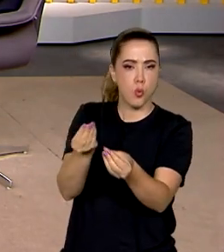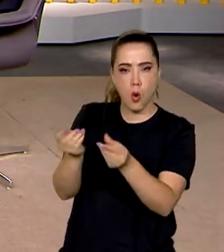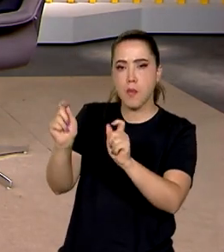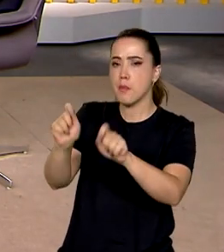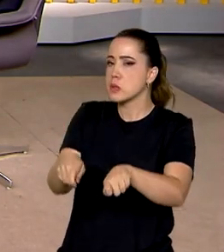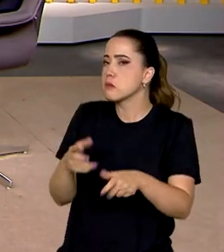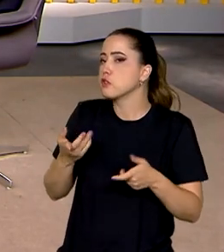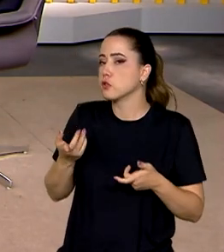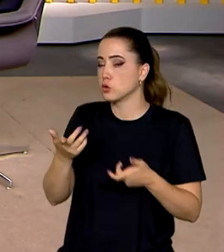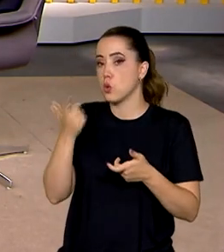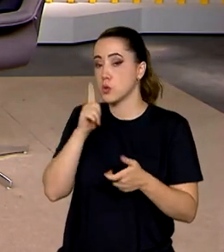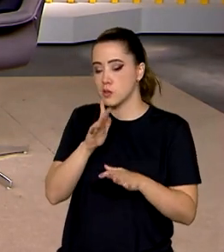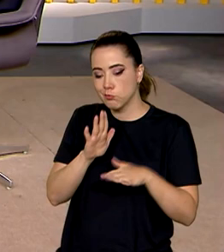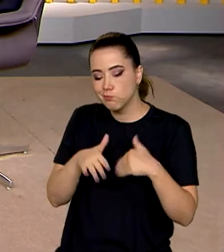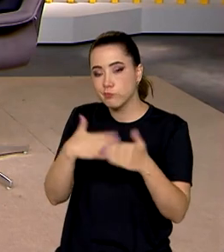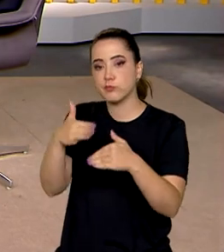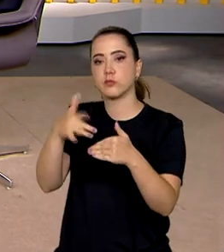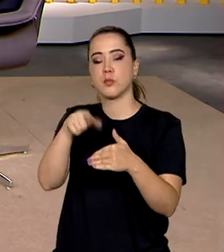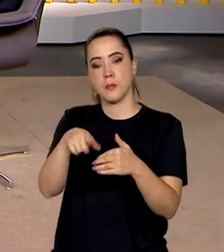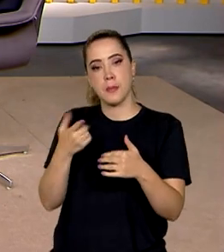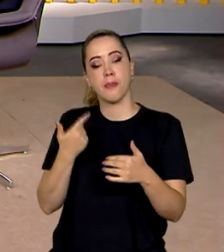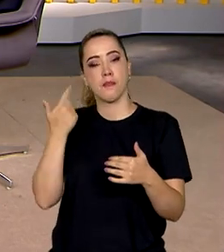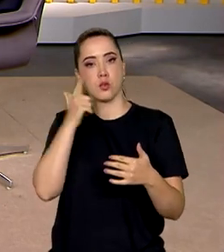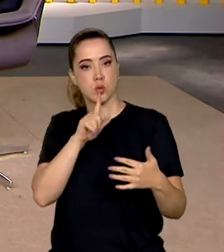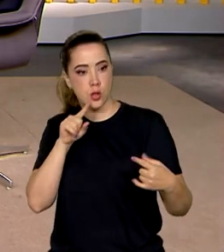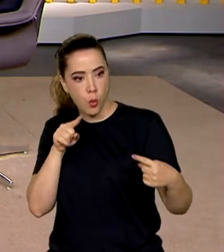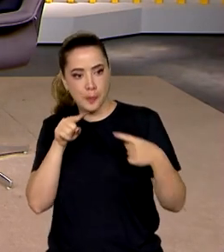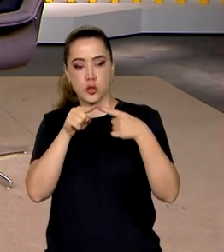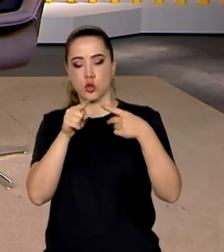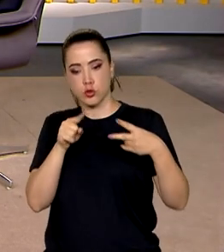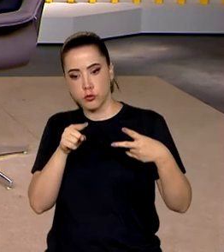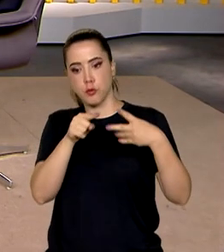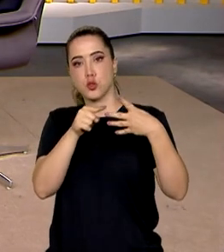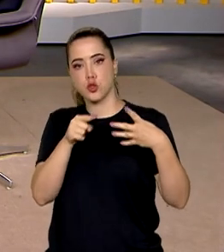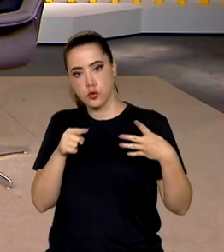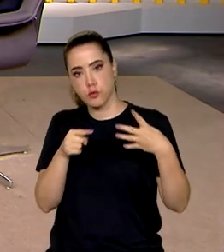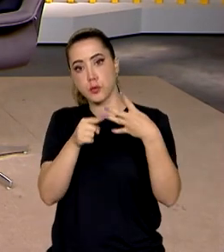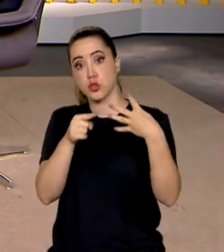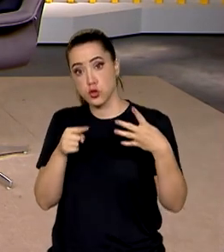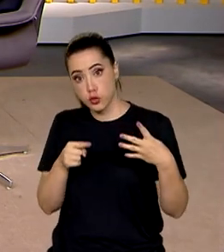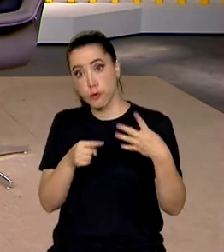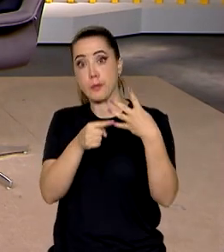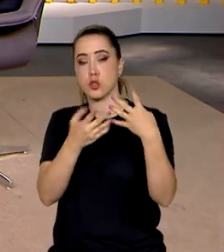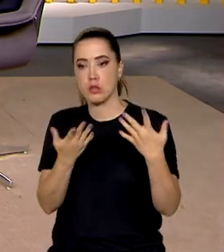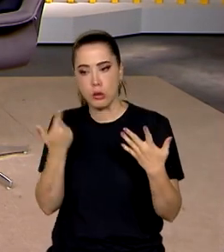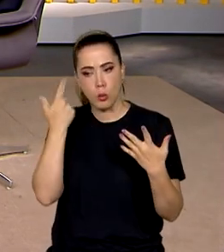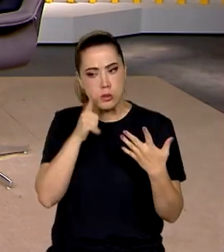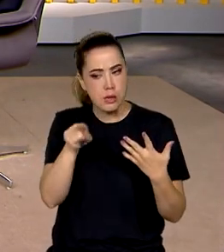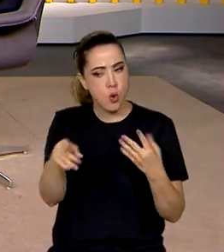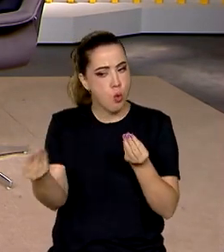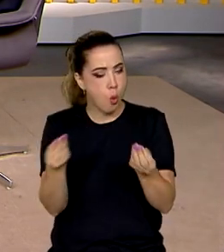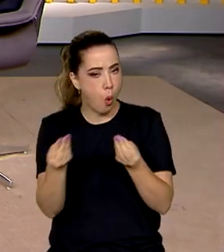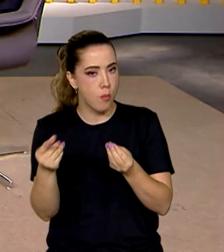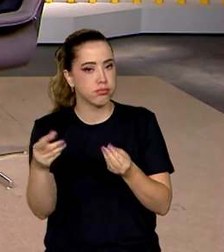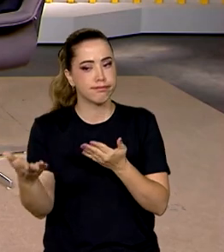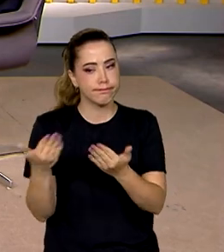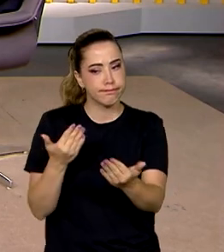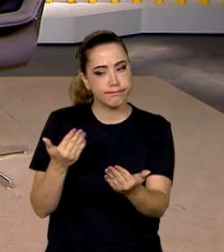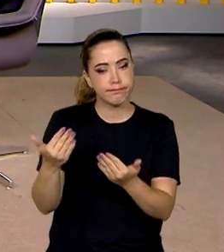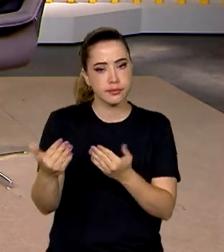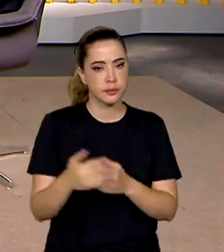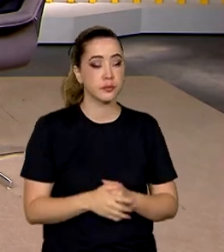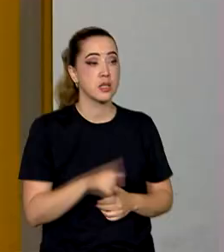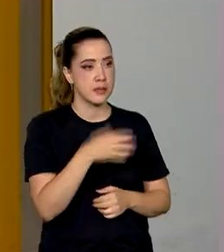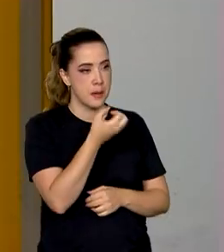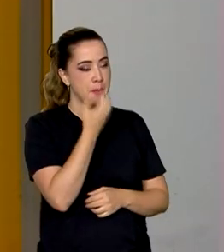realizar as metas, atingir o objeto, cumprir isso e conseguir fazer a efetivação concreta das políticas públicas.